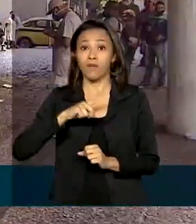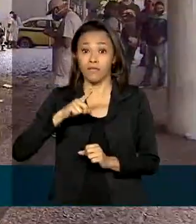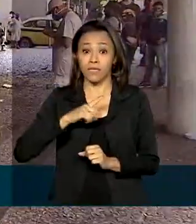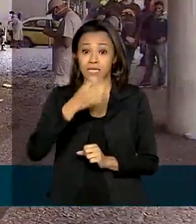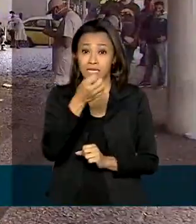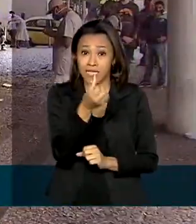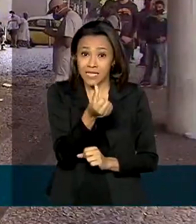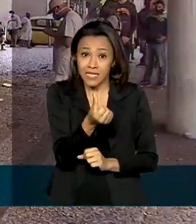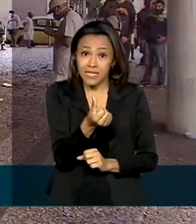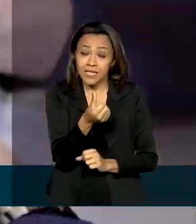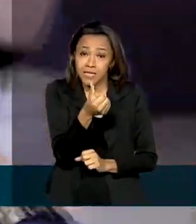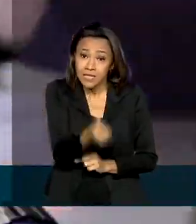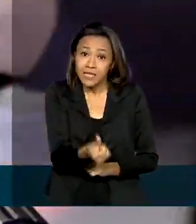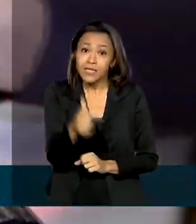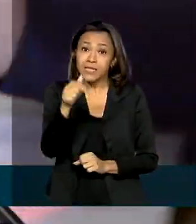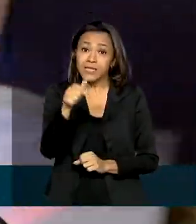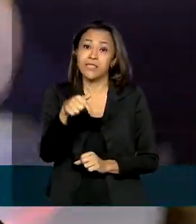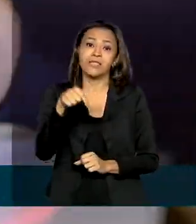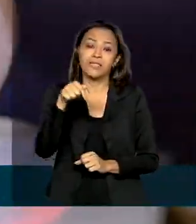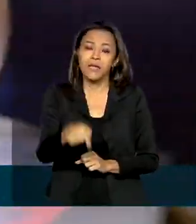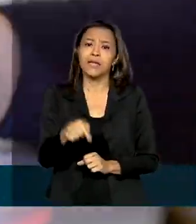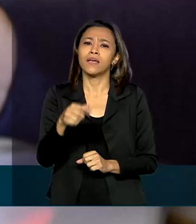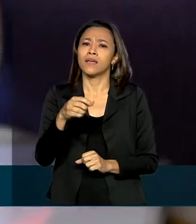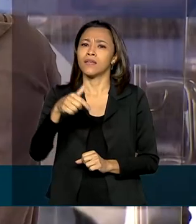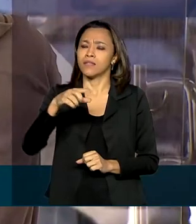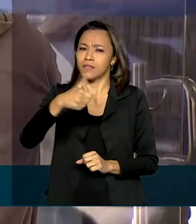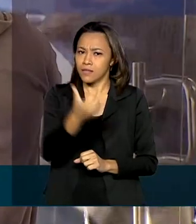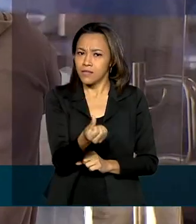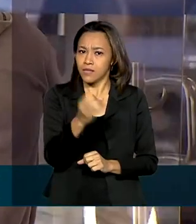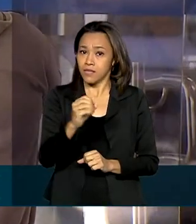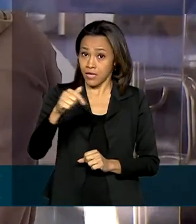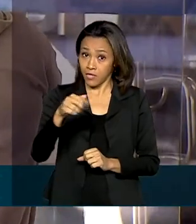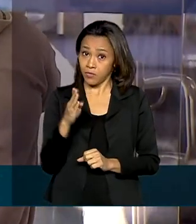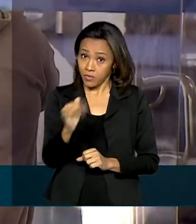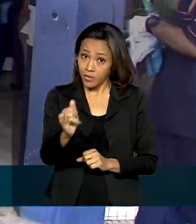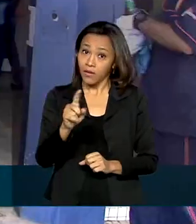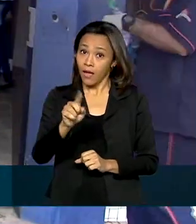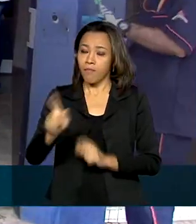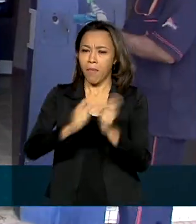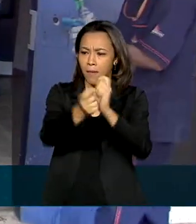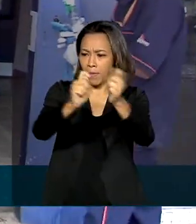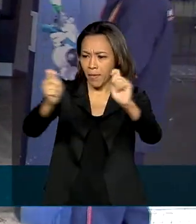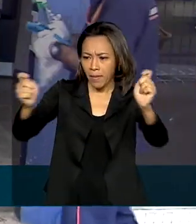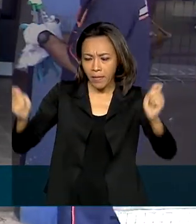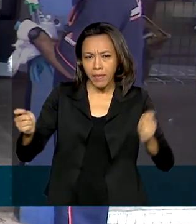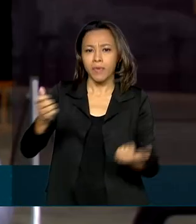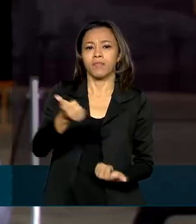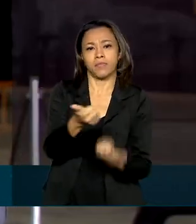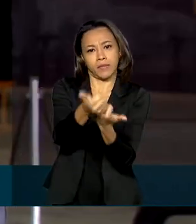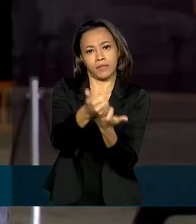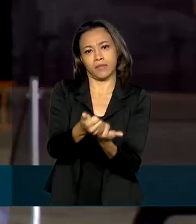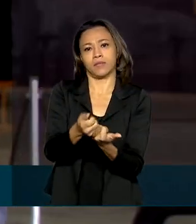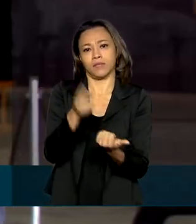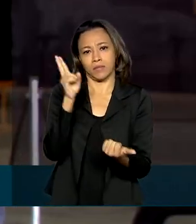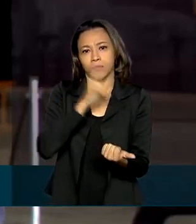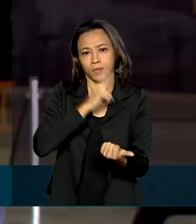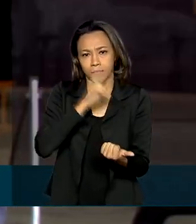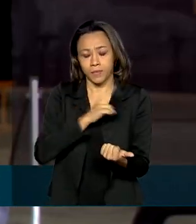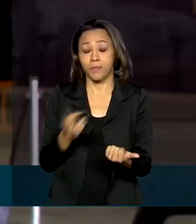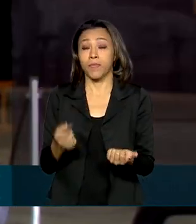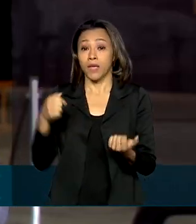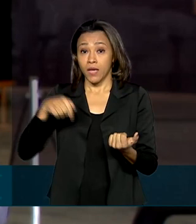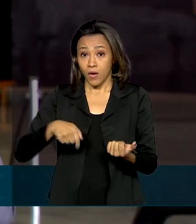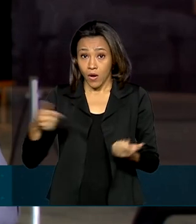607 bilhões em 2020. Mais da metade desse valor é relativo ao pagamento do auxílio emergencial. E para encerrar aqui no